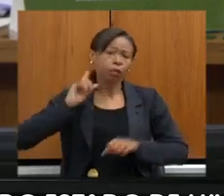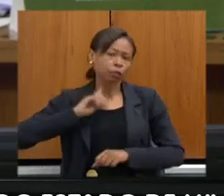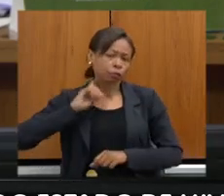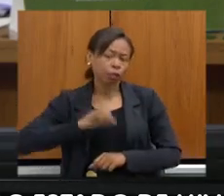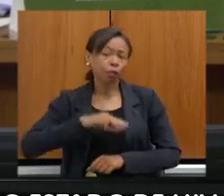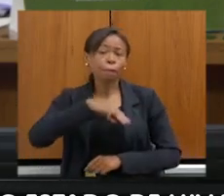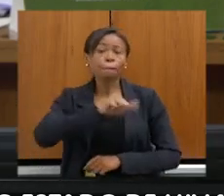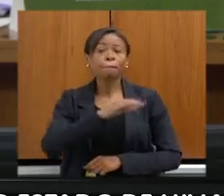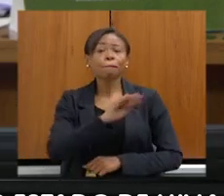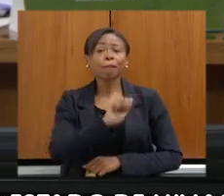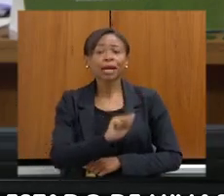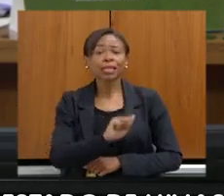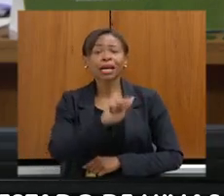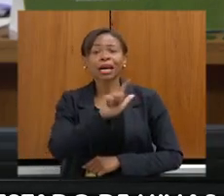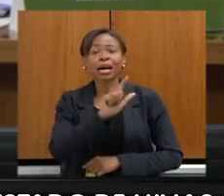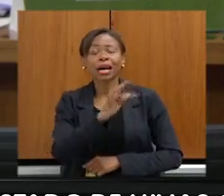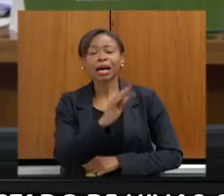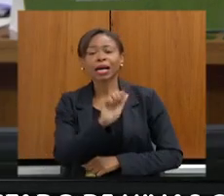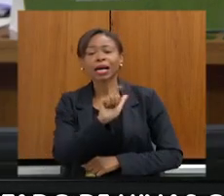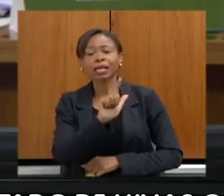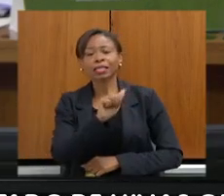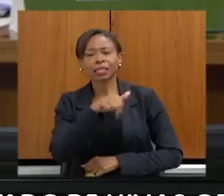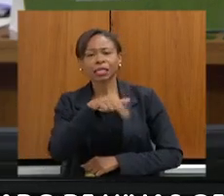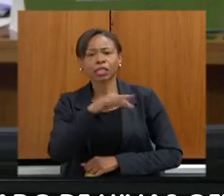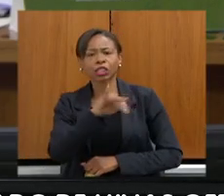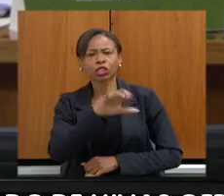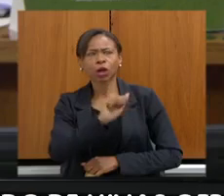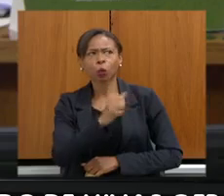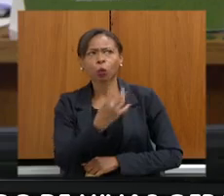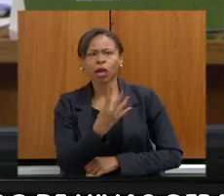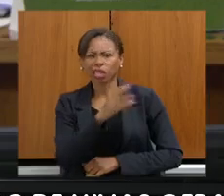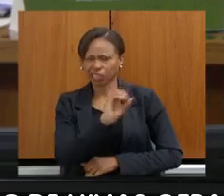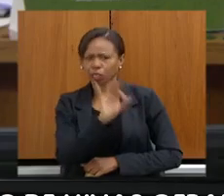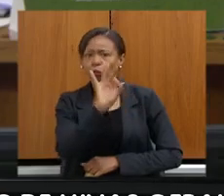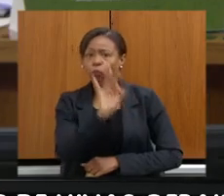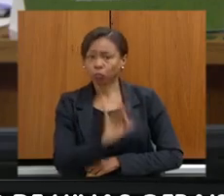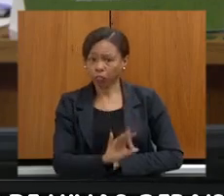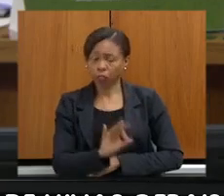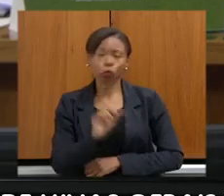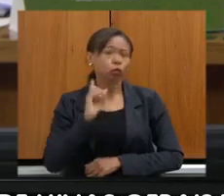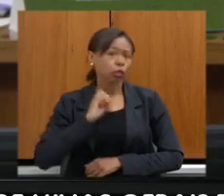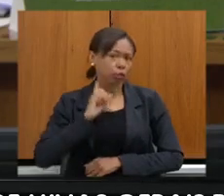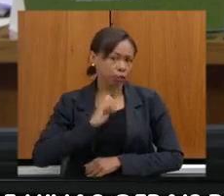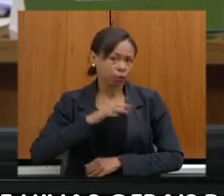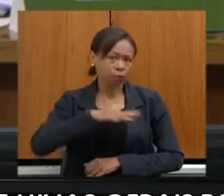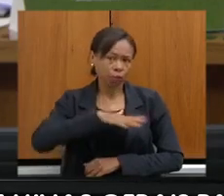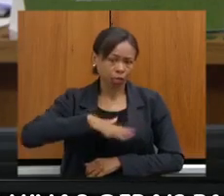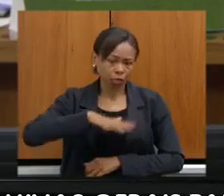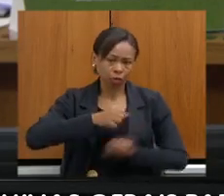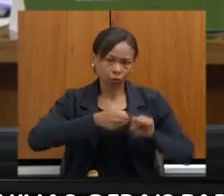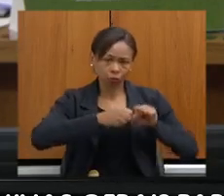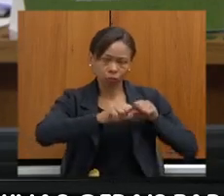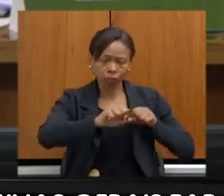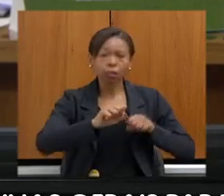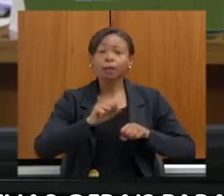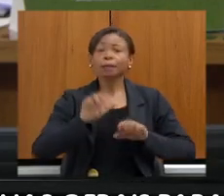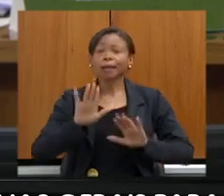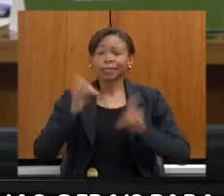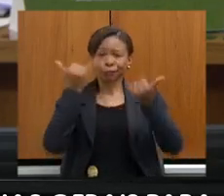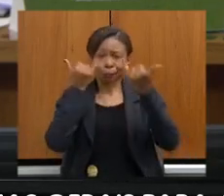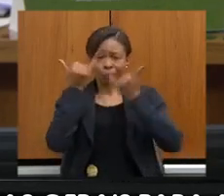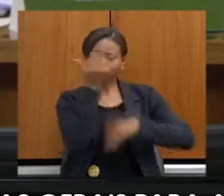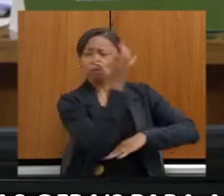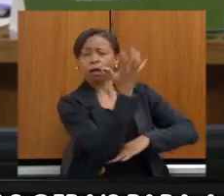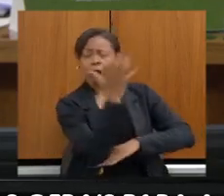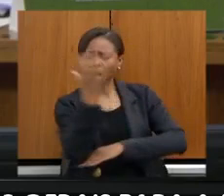Atlântica é 40% do nosso Estado. Os nossos dados de monitoramento de desmatamento mostram, de fato,